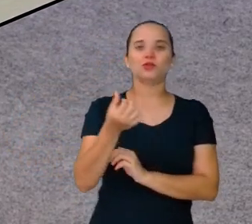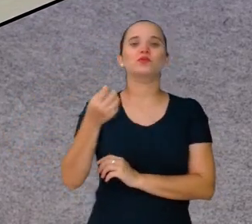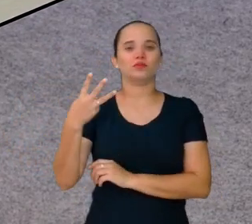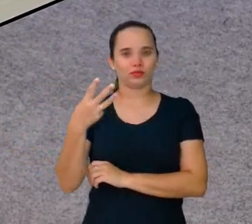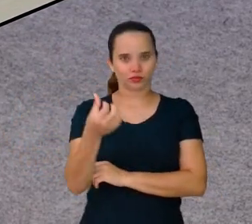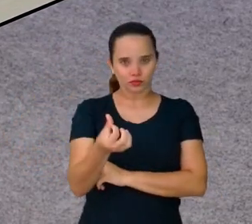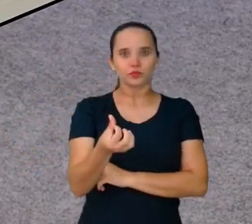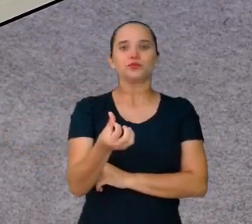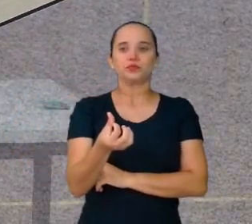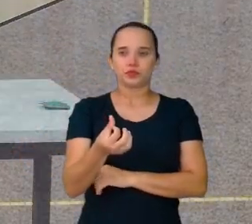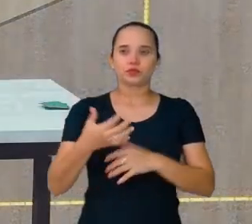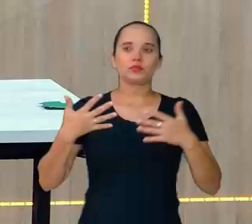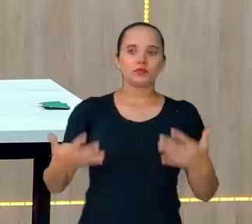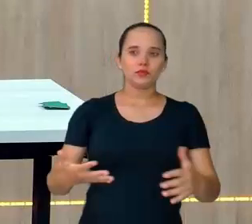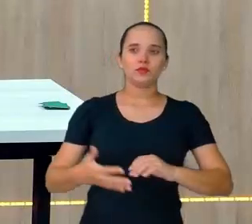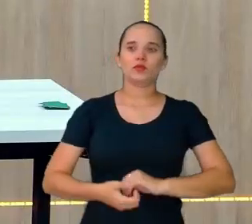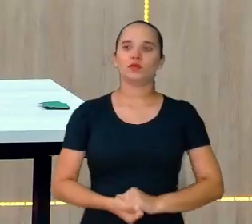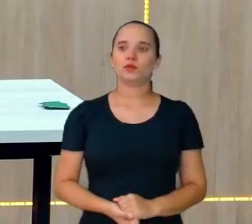Então, gente.